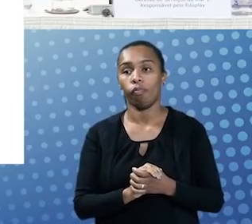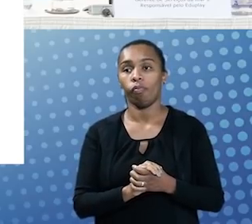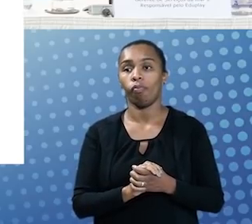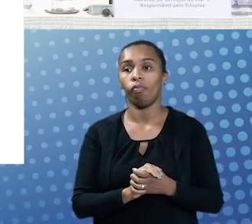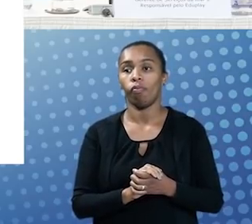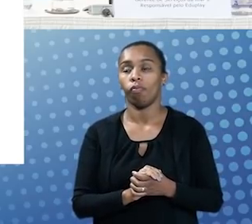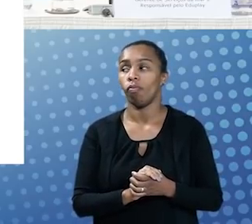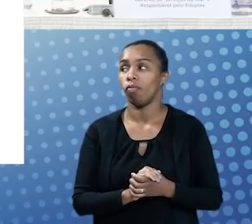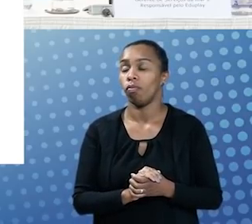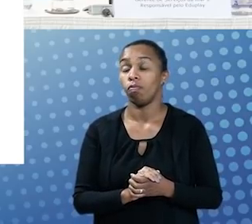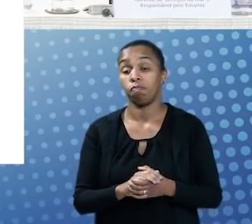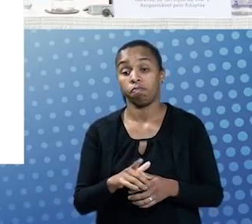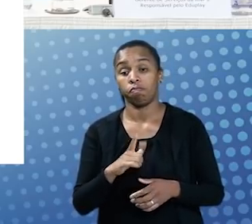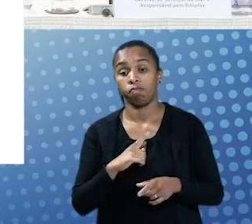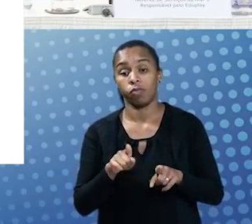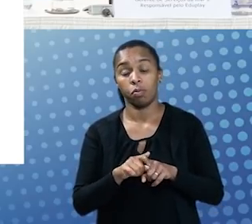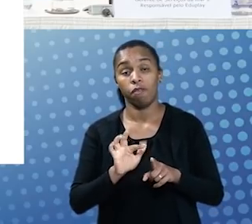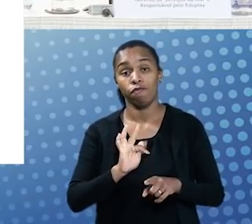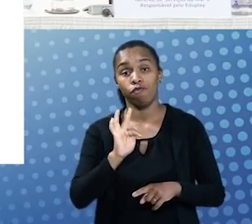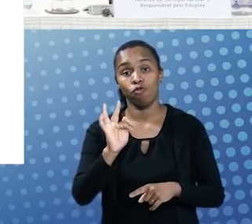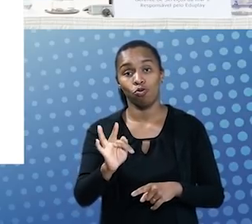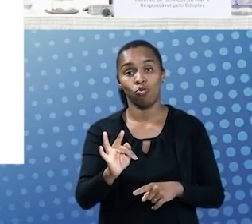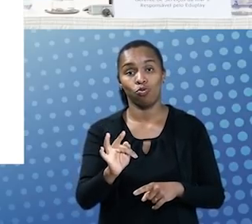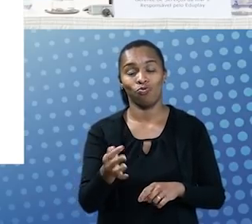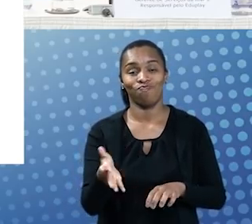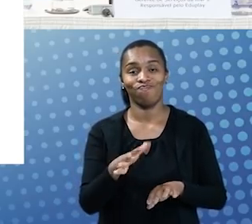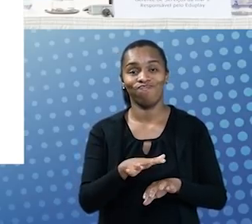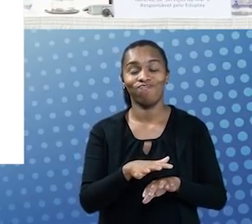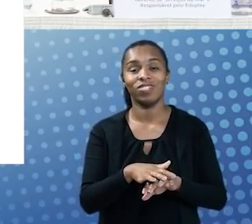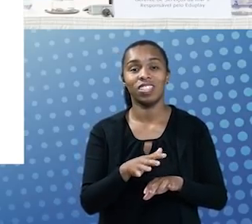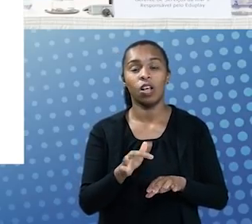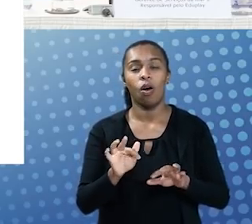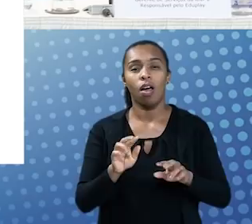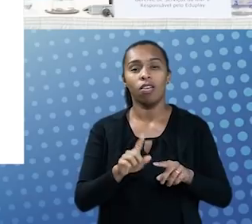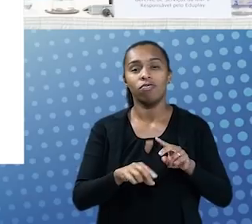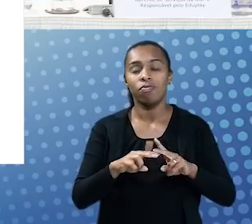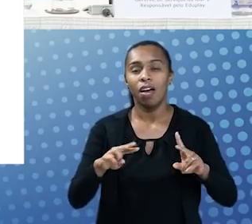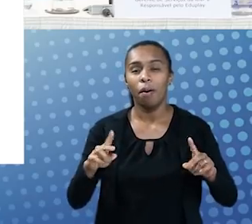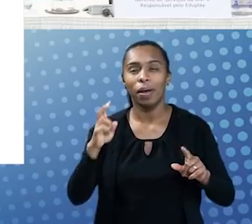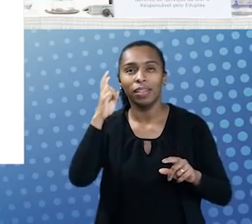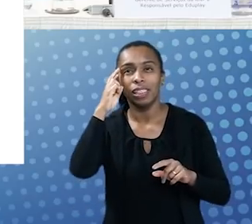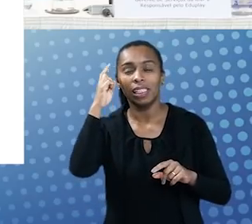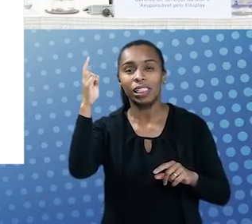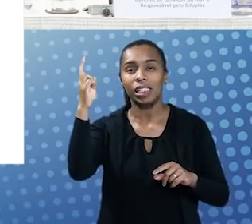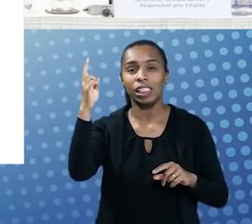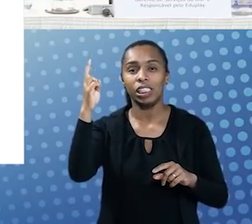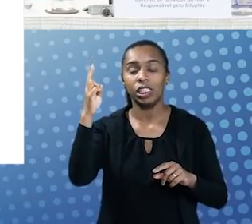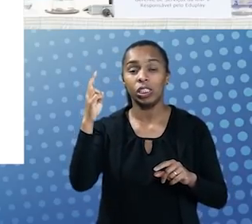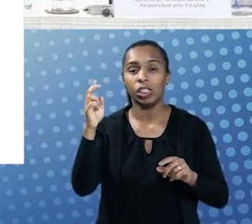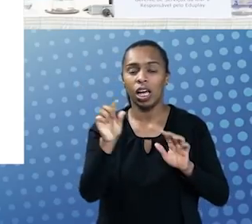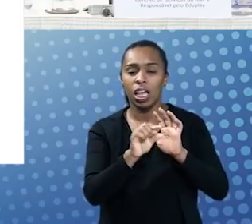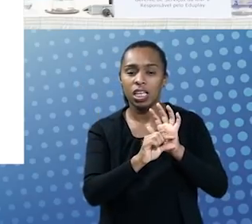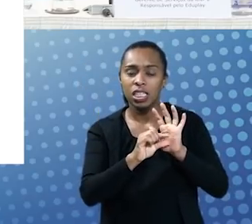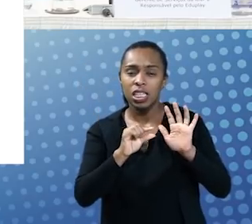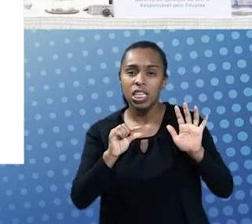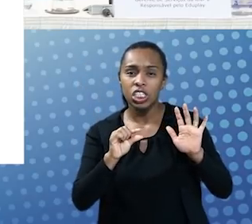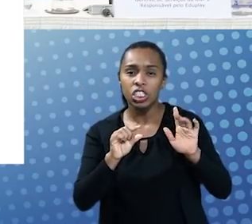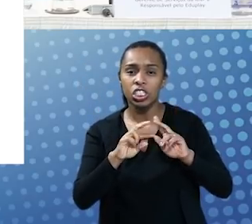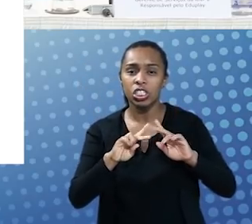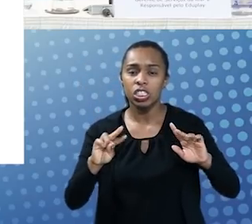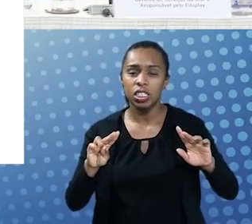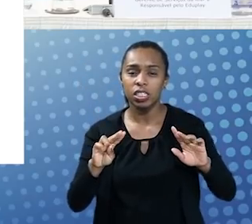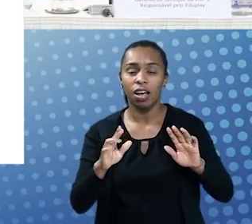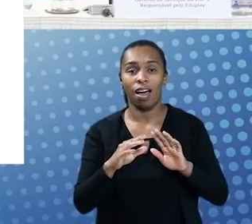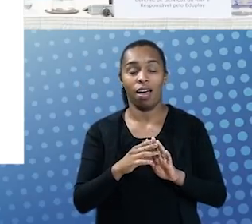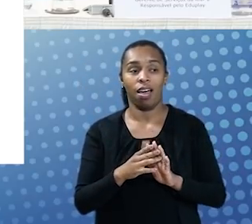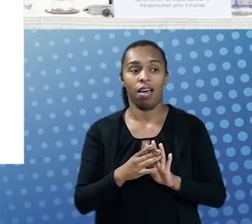E o que a gente tem aí para o futuro? Integração de ferramentas de inteligência artificial para geração de legenda automática. Então,